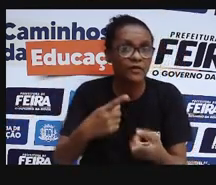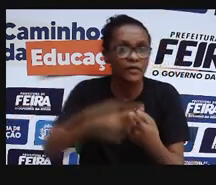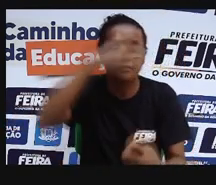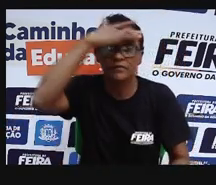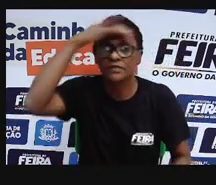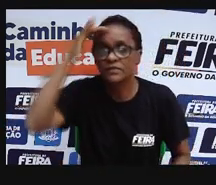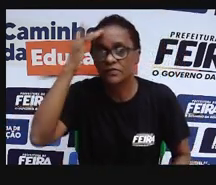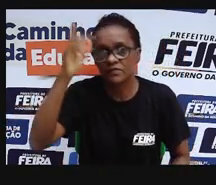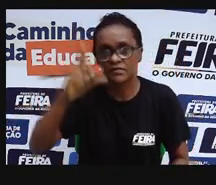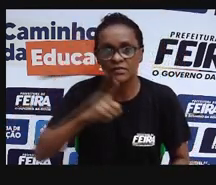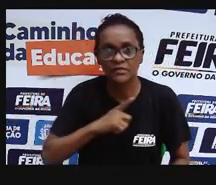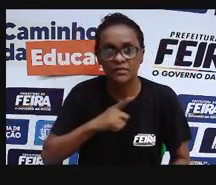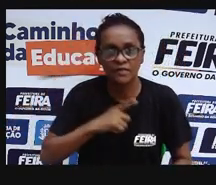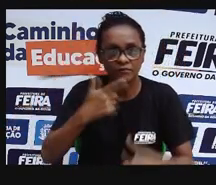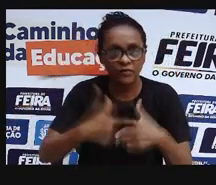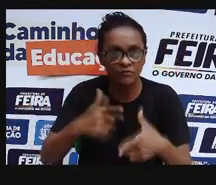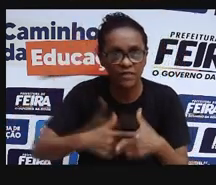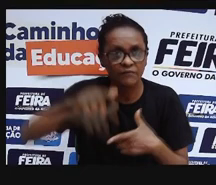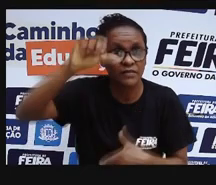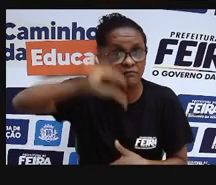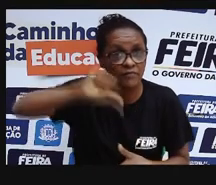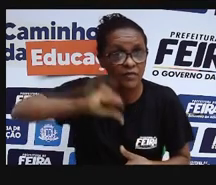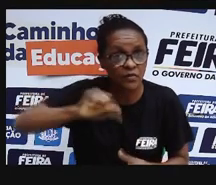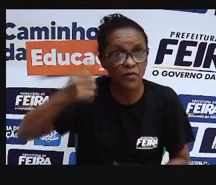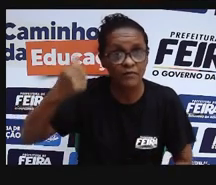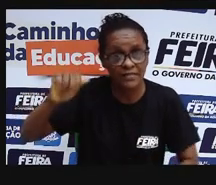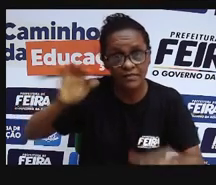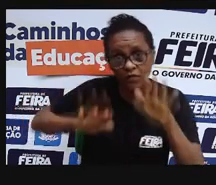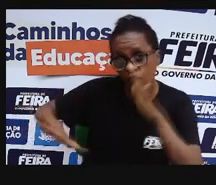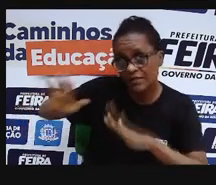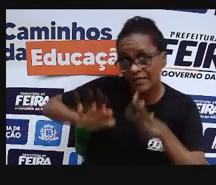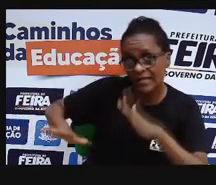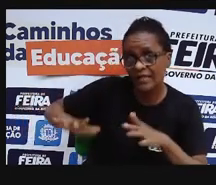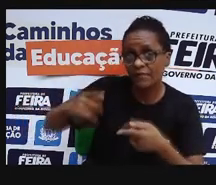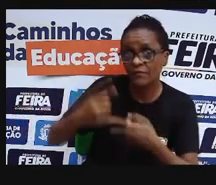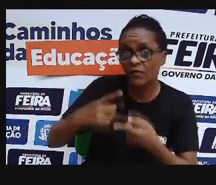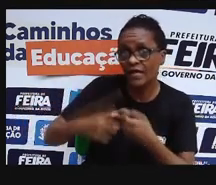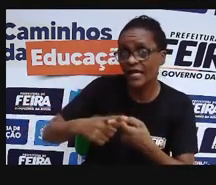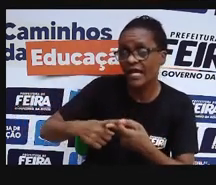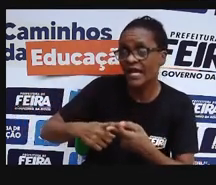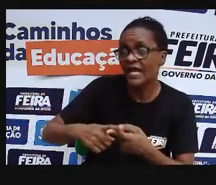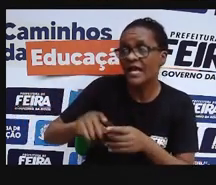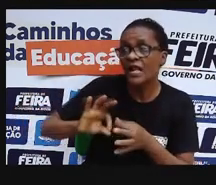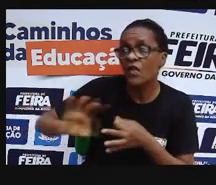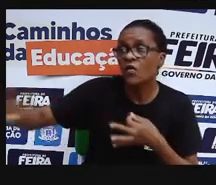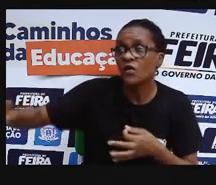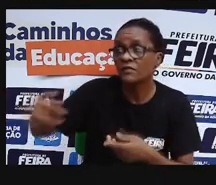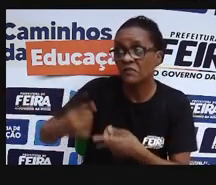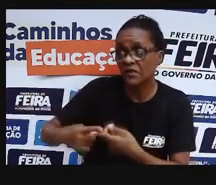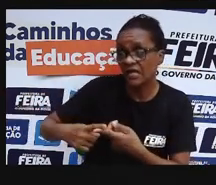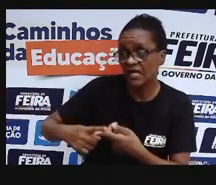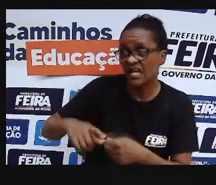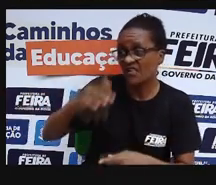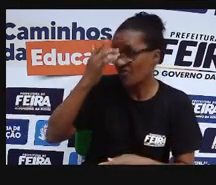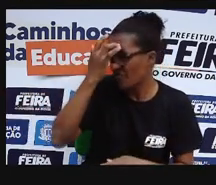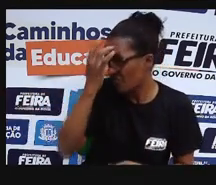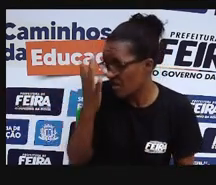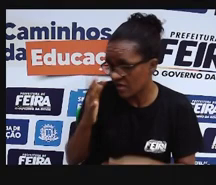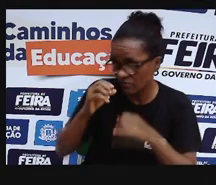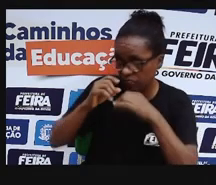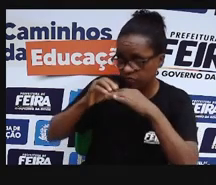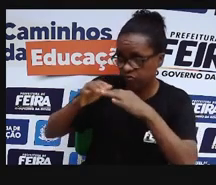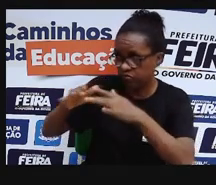têm essas comorbidades, elas têm mais chances, né, de ter agravamentos se